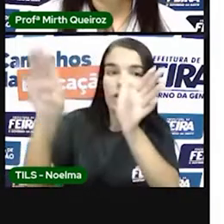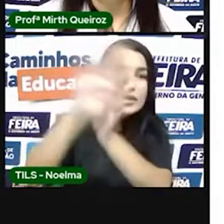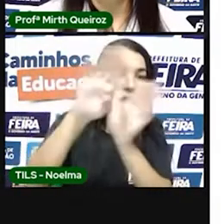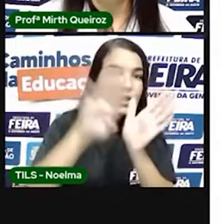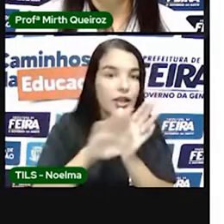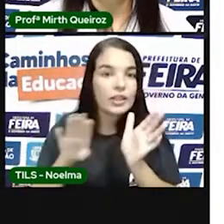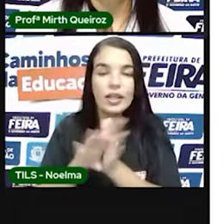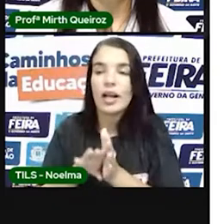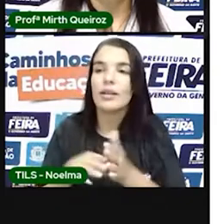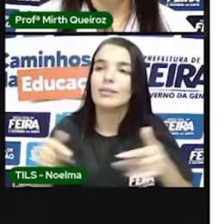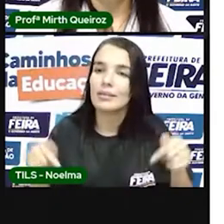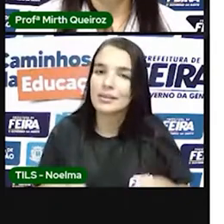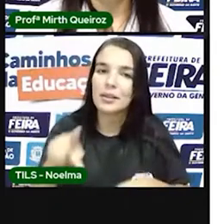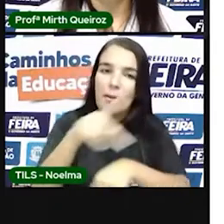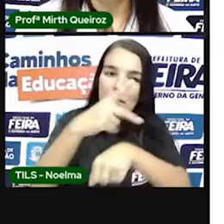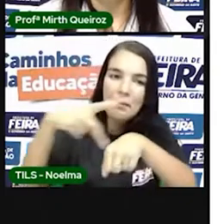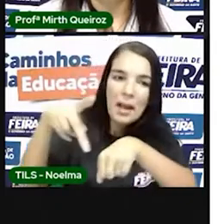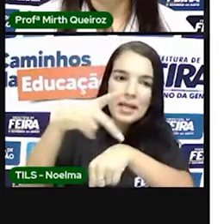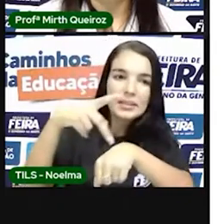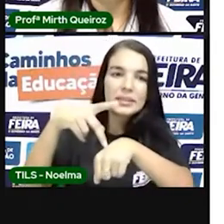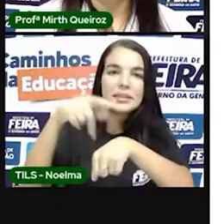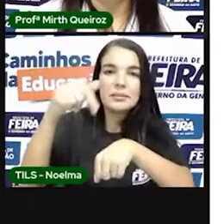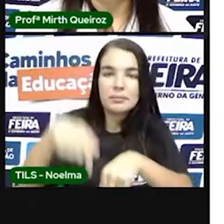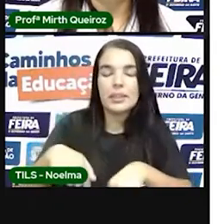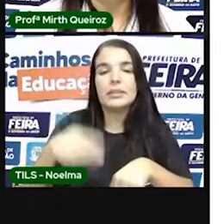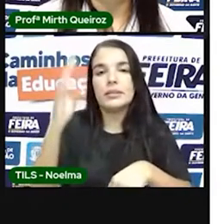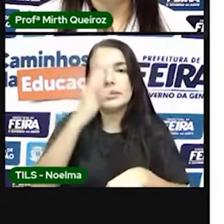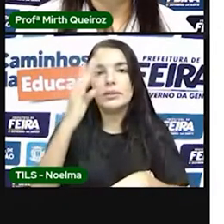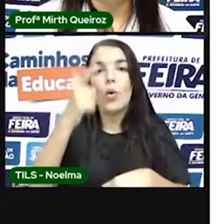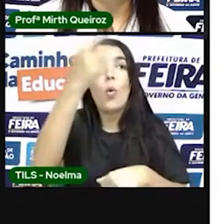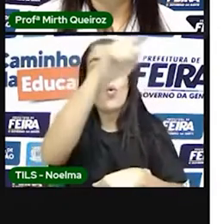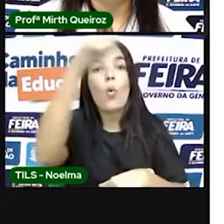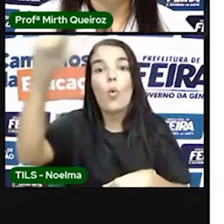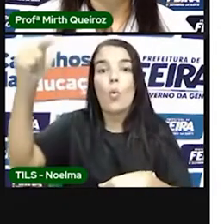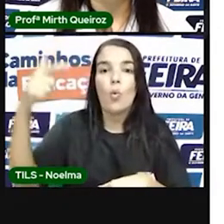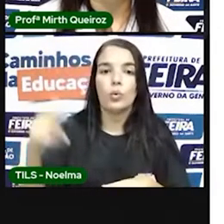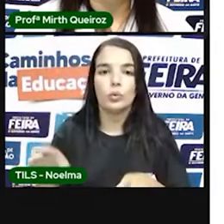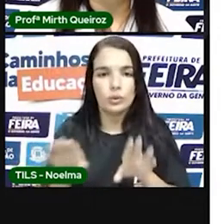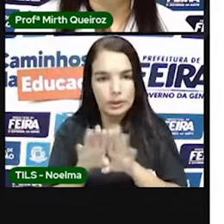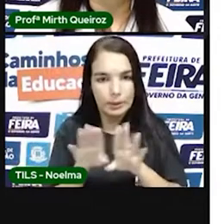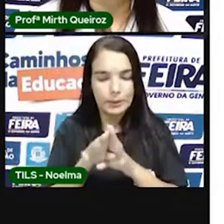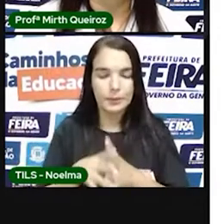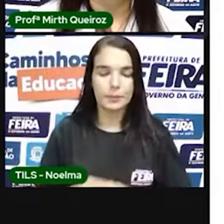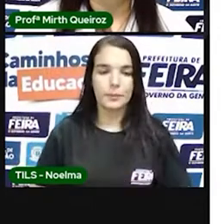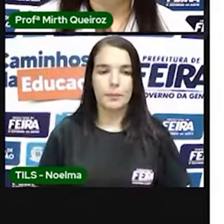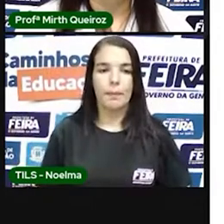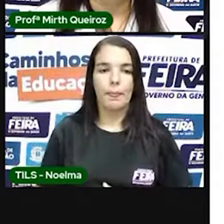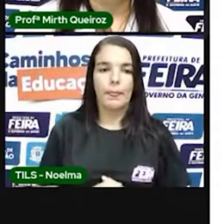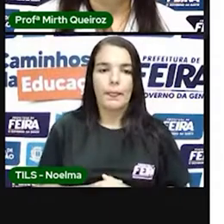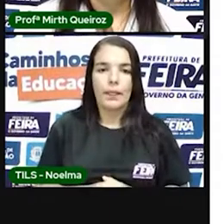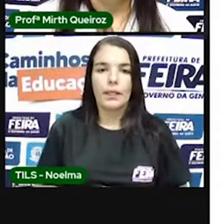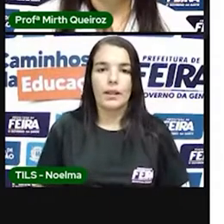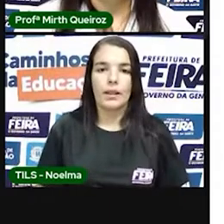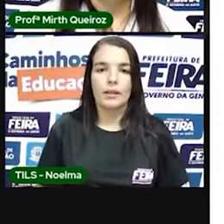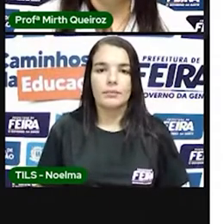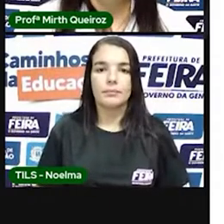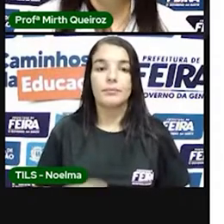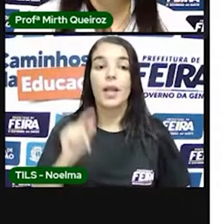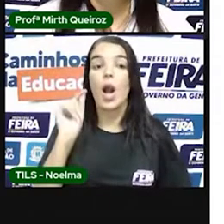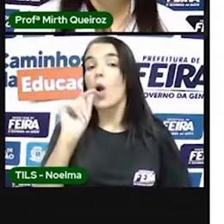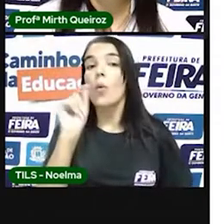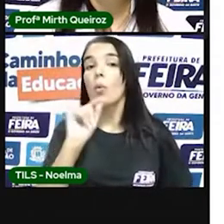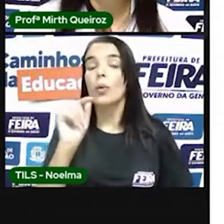Então, foi um dos motivos para a colonização, para que eles pudessem marcar ali o território. A